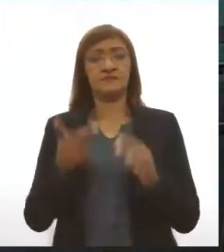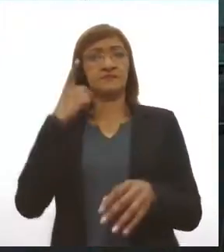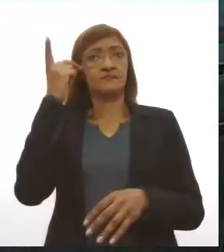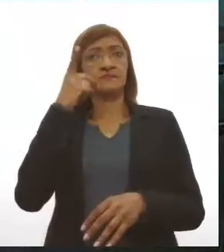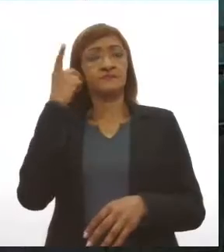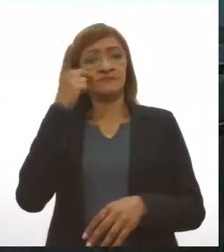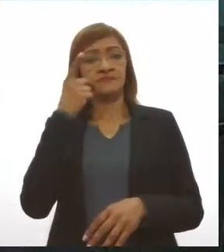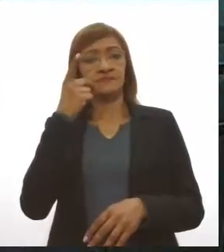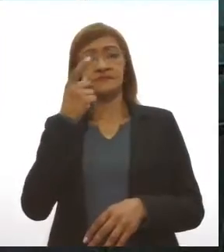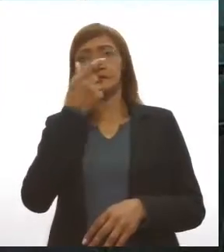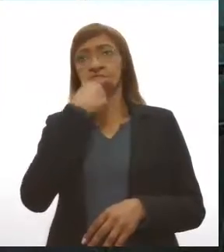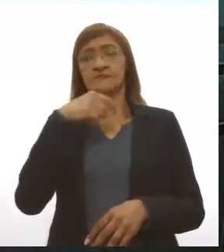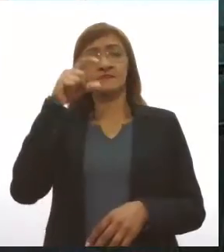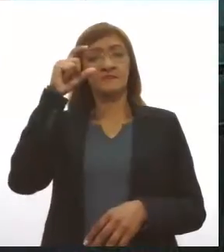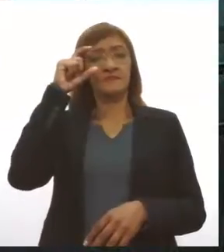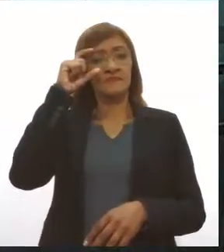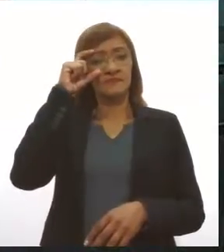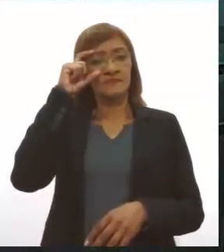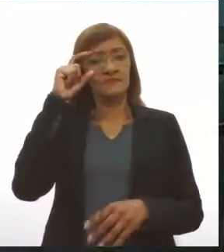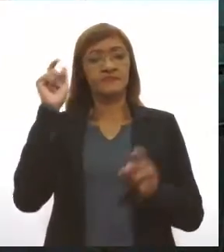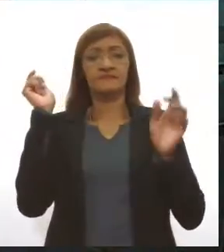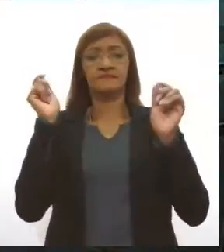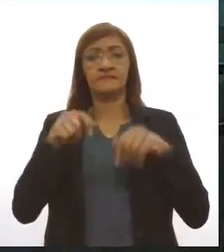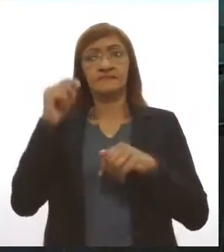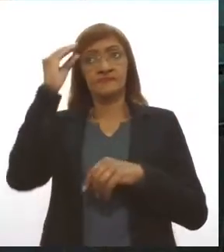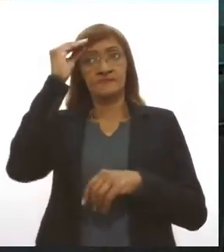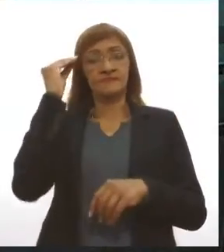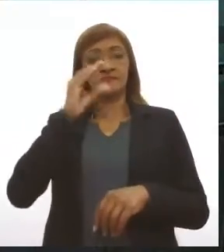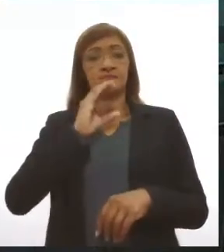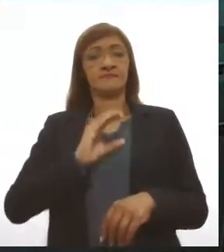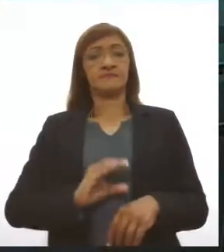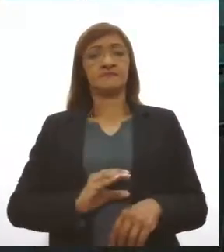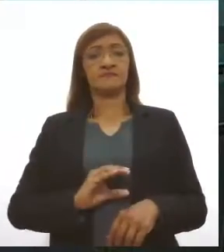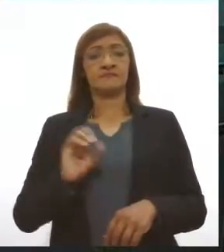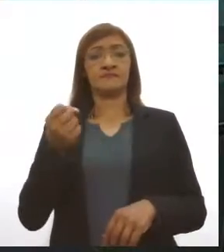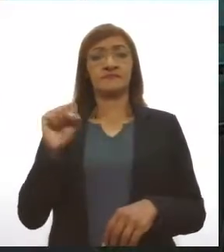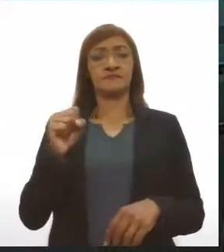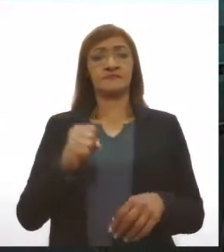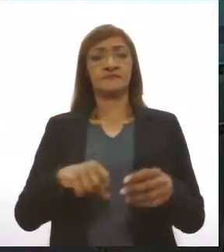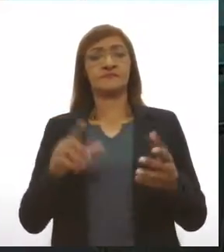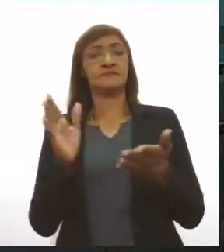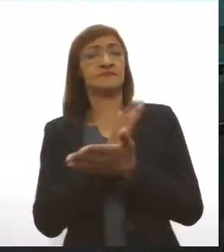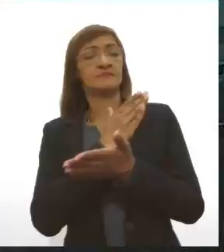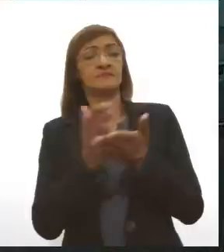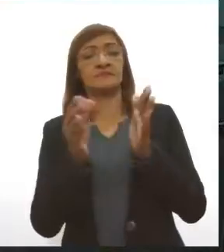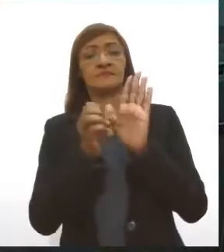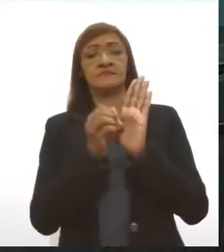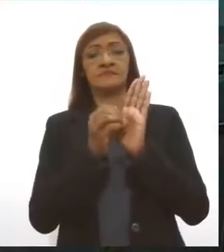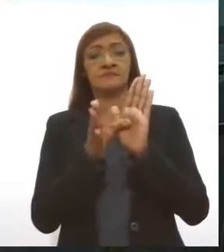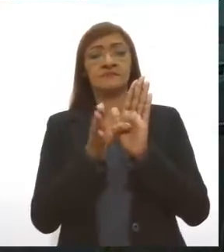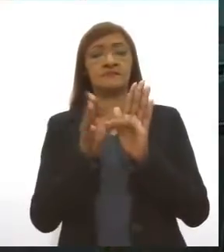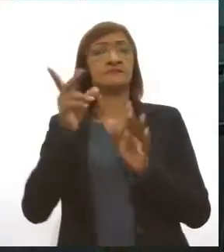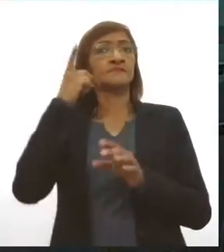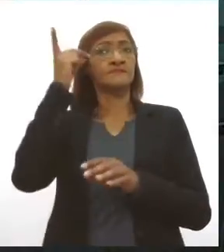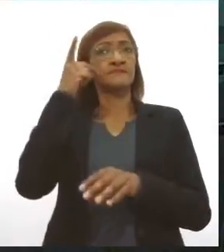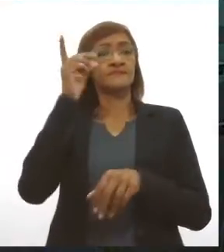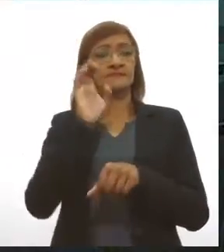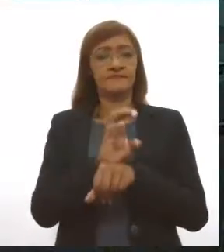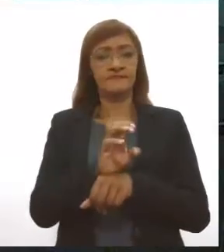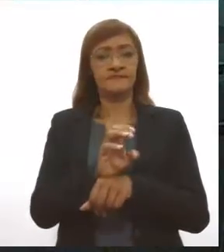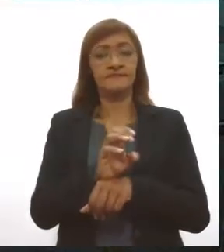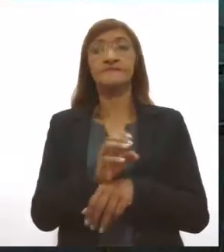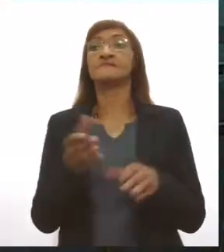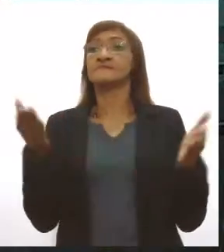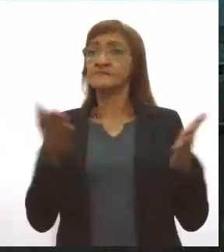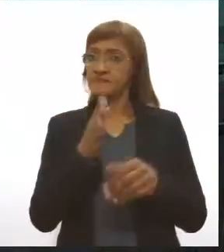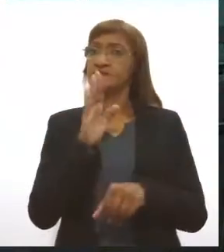Passos para concessão de título de cidadania sergipana e também algumas indicações de deputados estaduais. É uma tarde